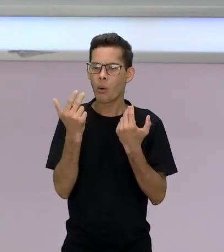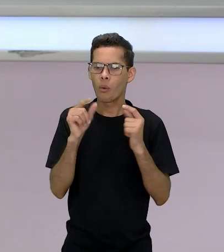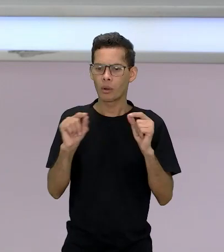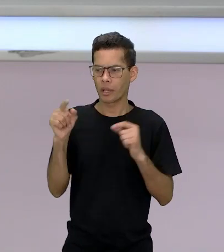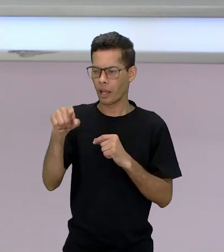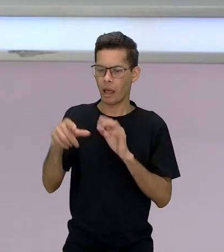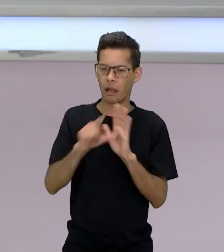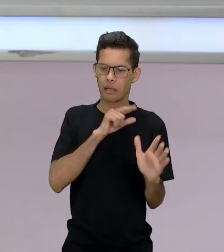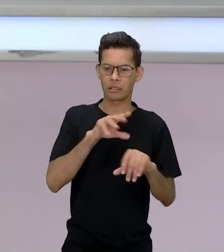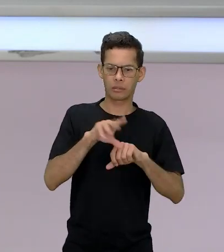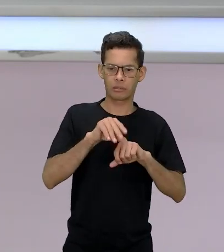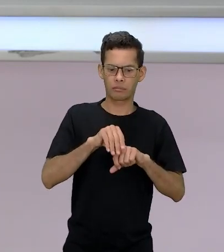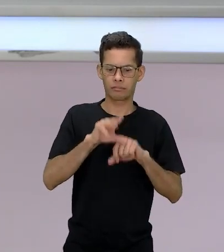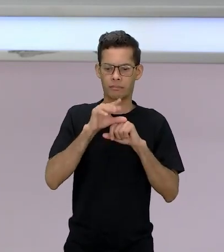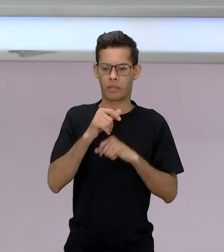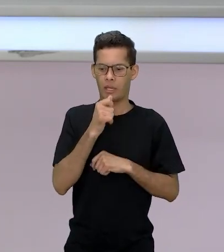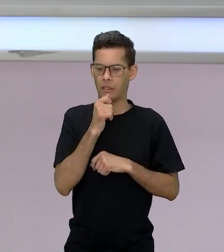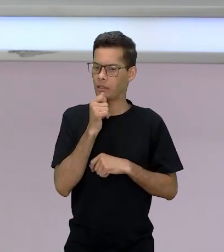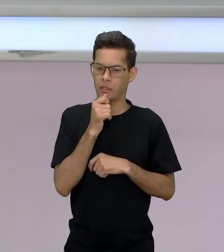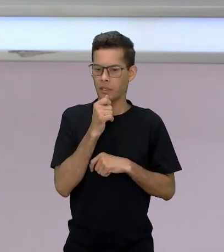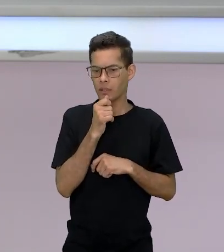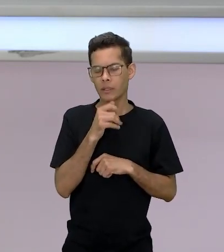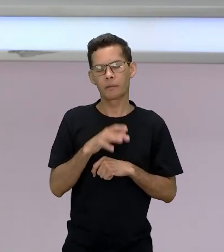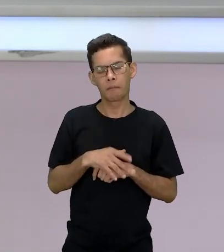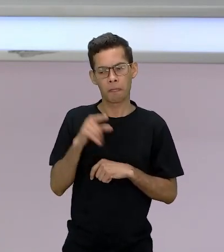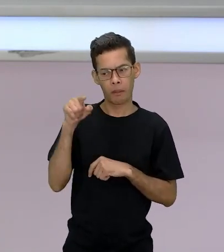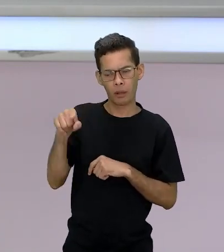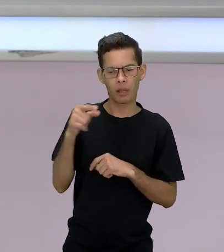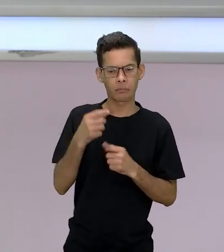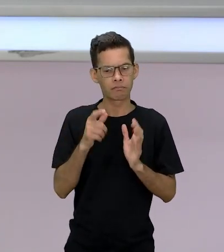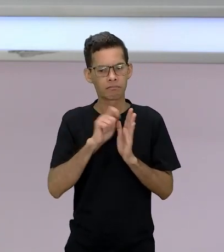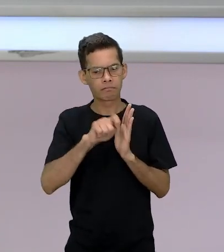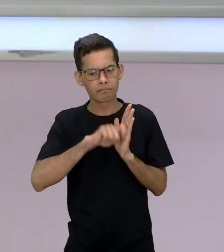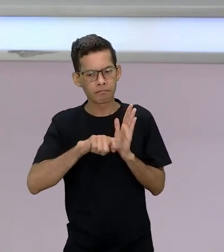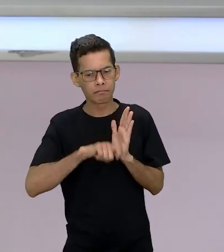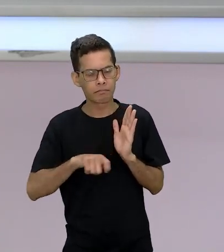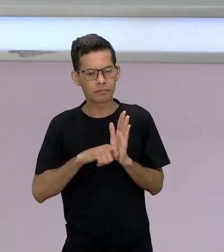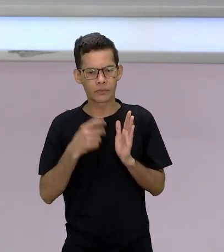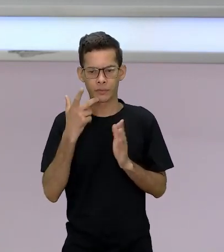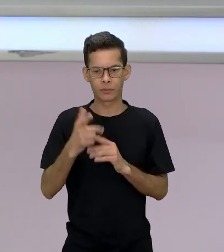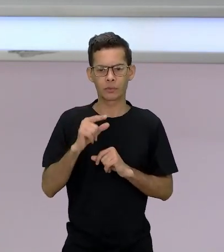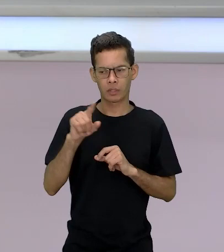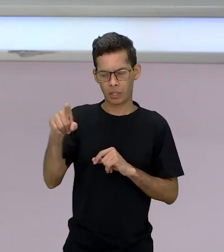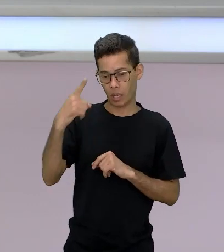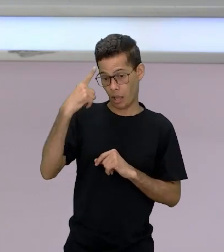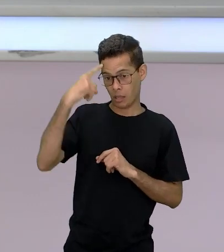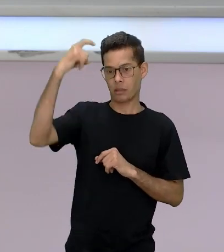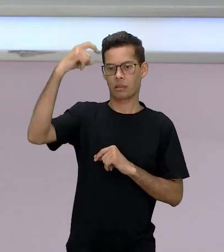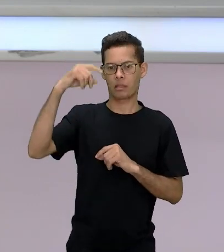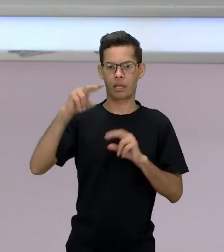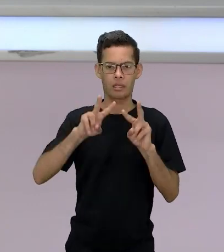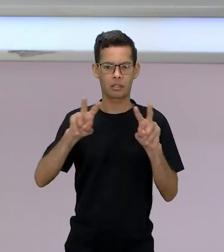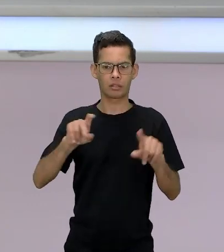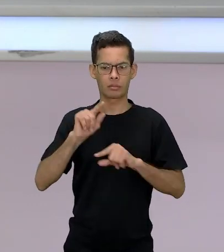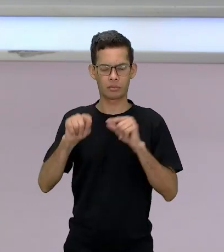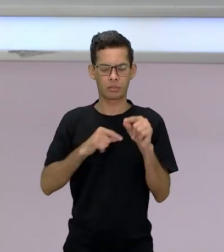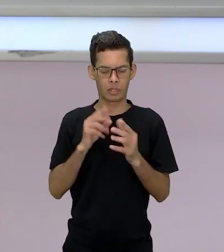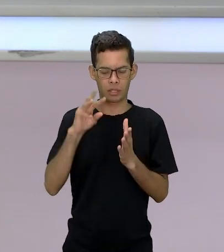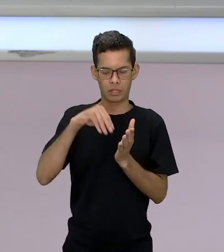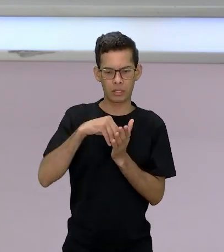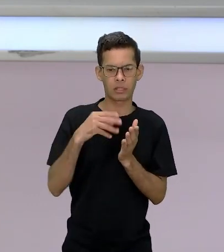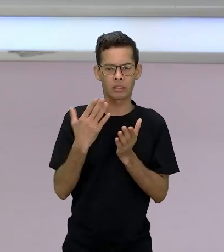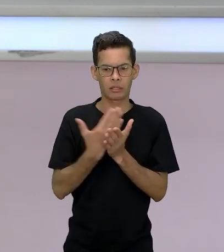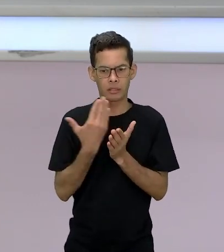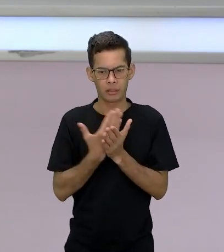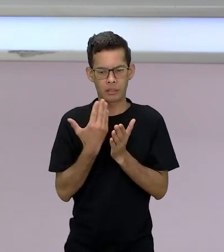conhecimento. Então, segundo ela, ela tem uma ideia central em toda a sua obra, de